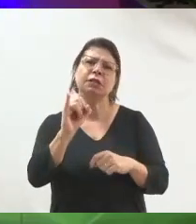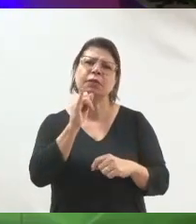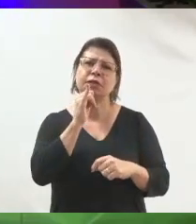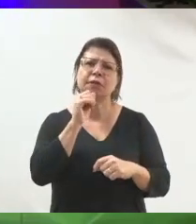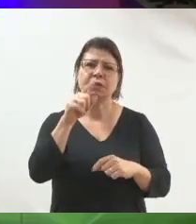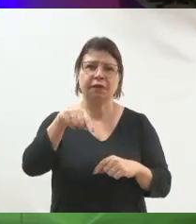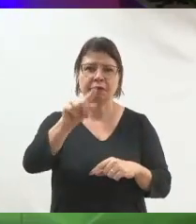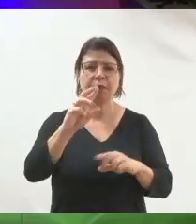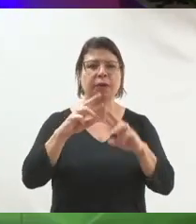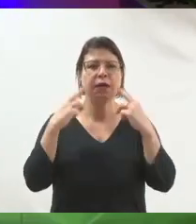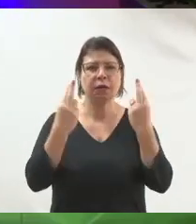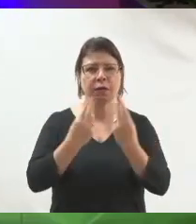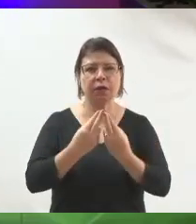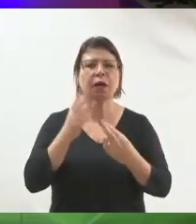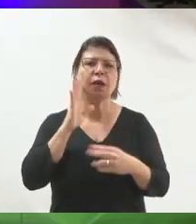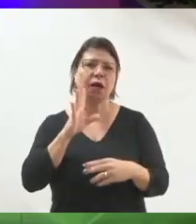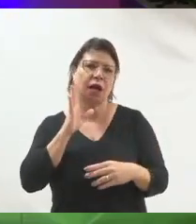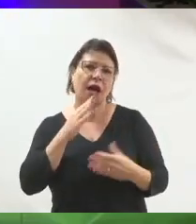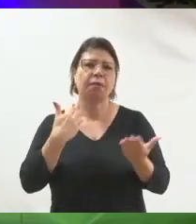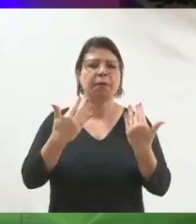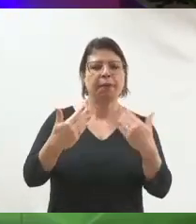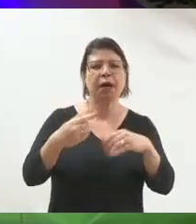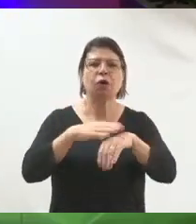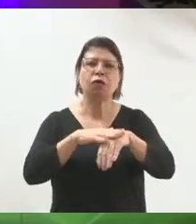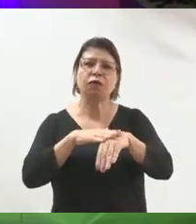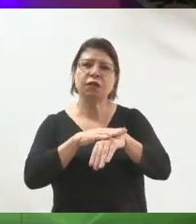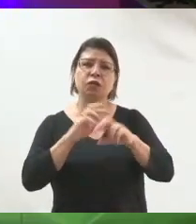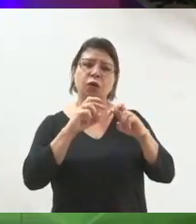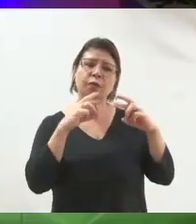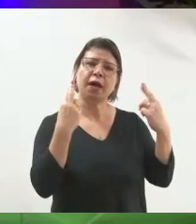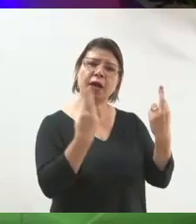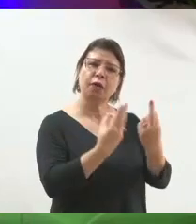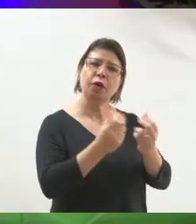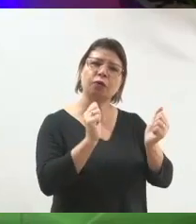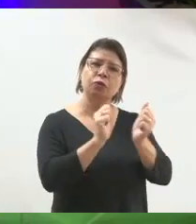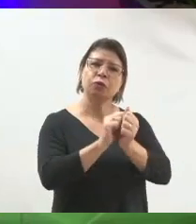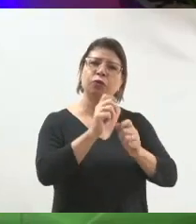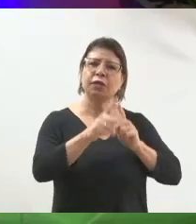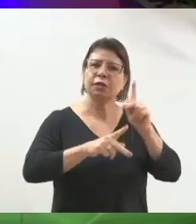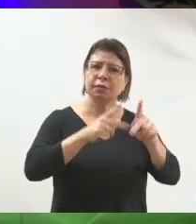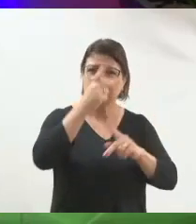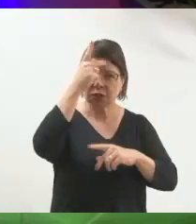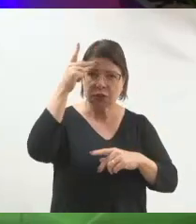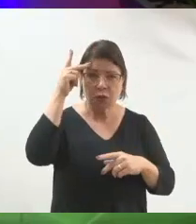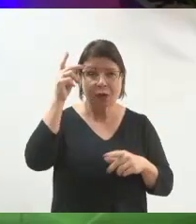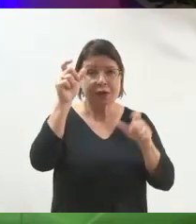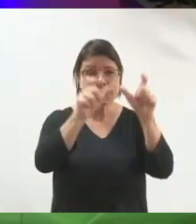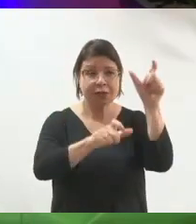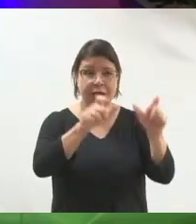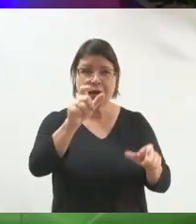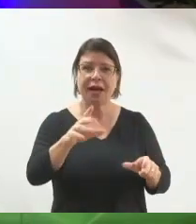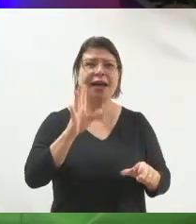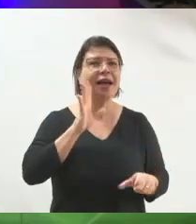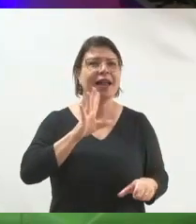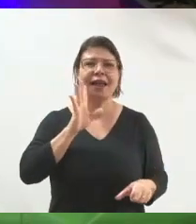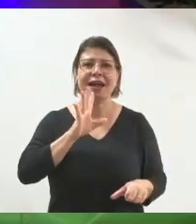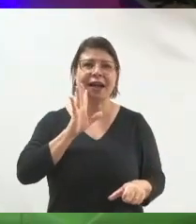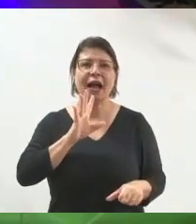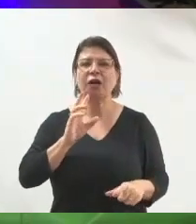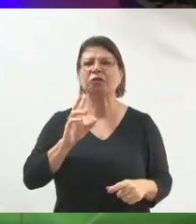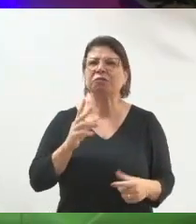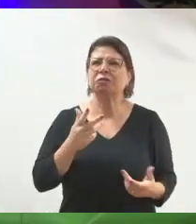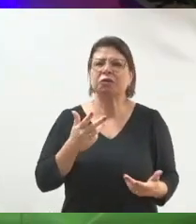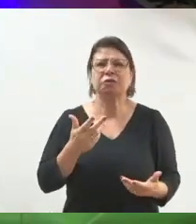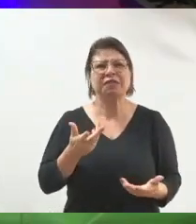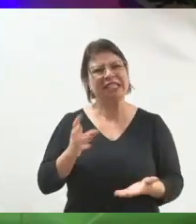legal, muito bacana, você foi para um bairro, conversou, teve participação das pessoas, sabe o que é mais legal do que você subir ali uma live